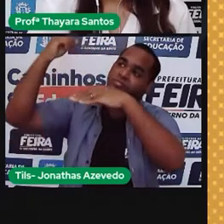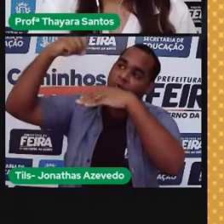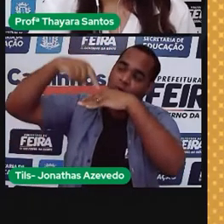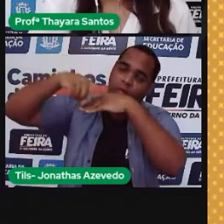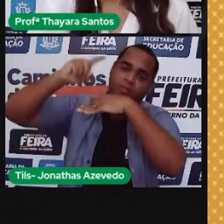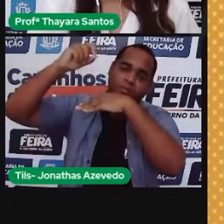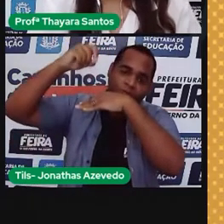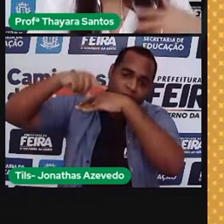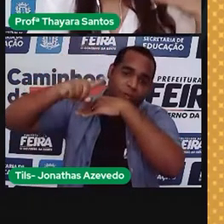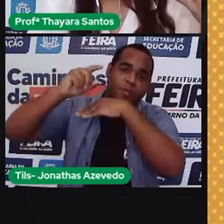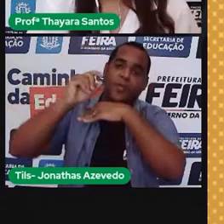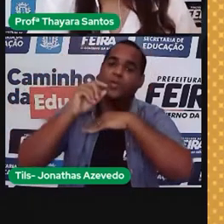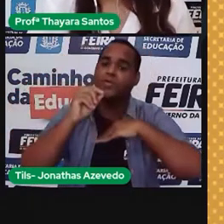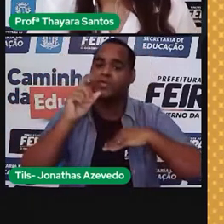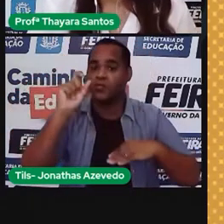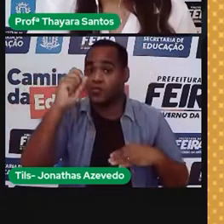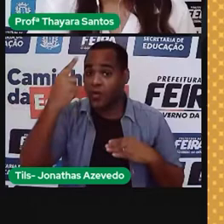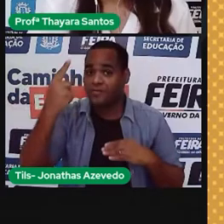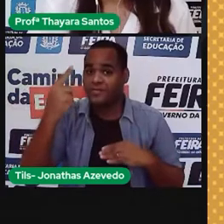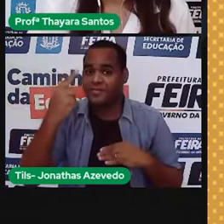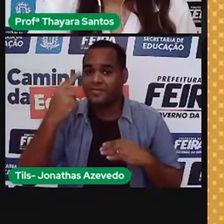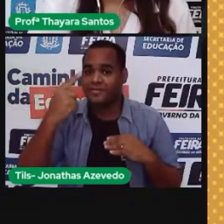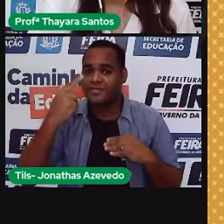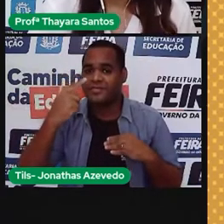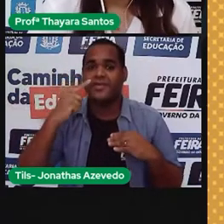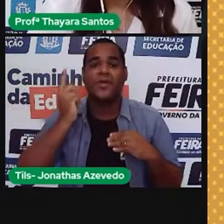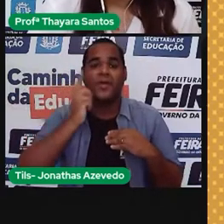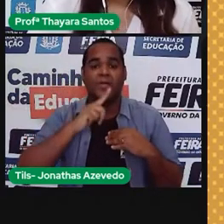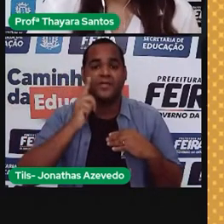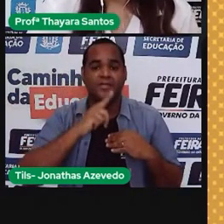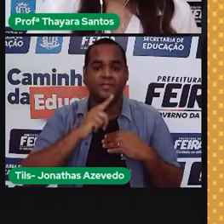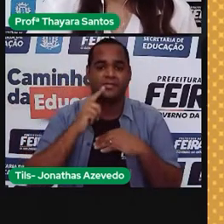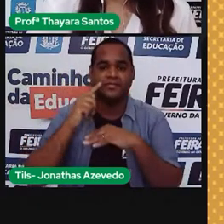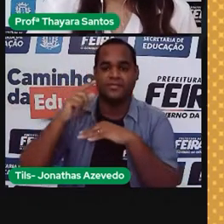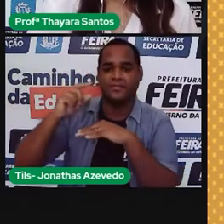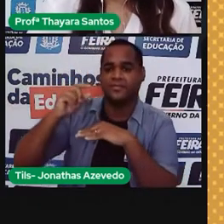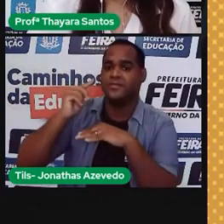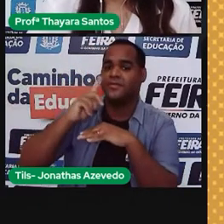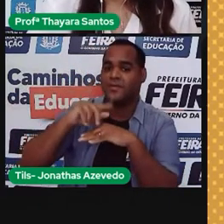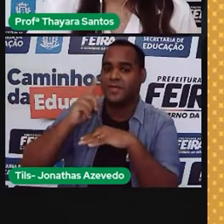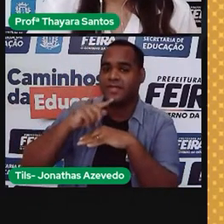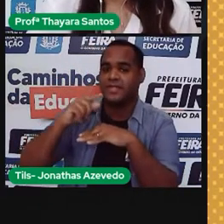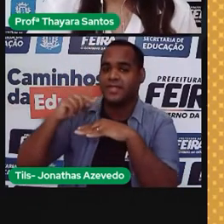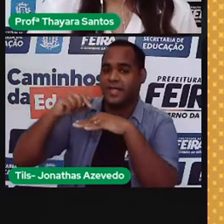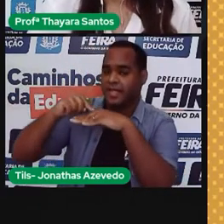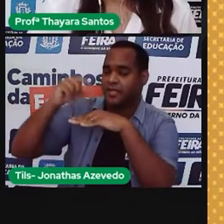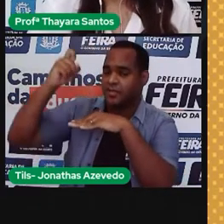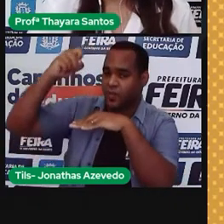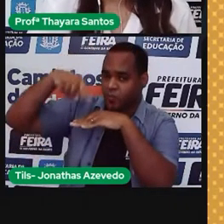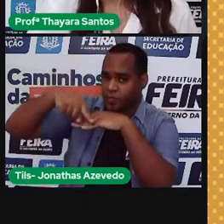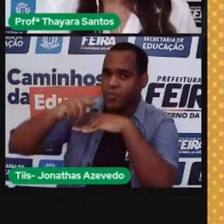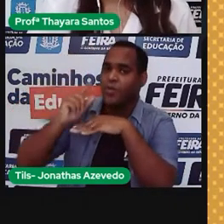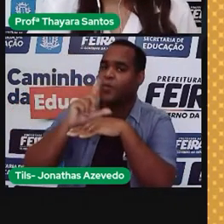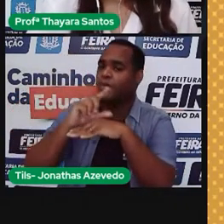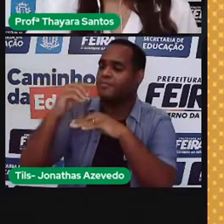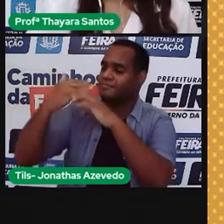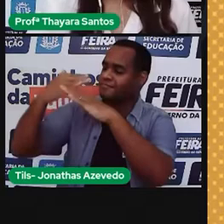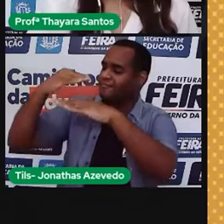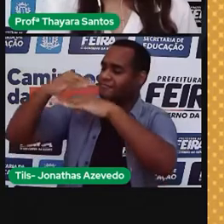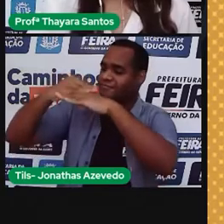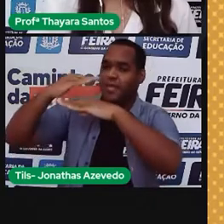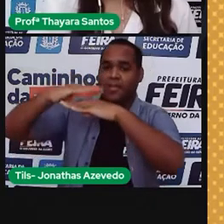Energia solar, o Sol está aqui emitindo a radiação. Essa radiação é captada pelas placas solares.